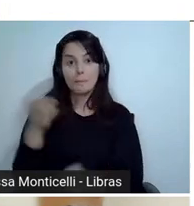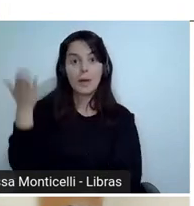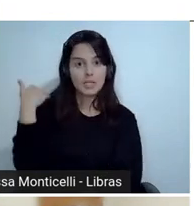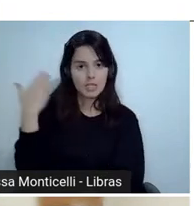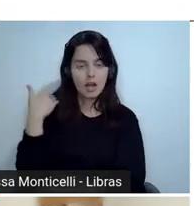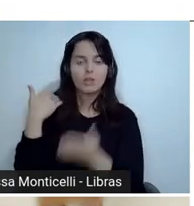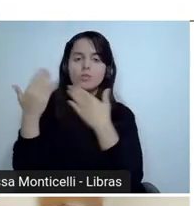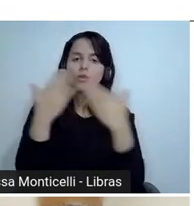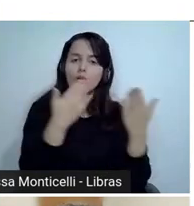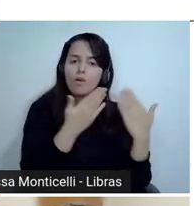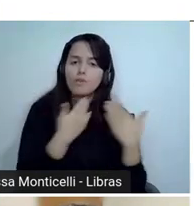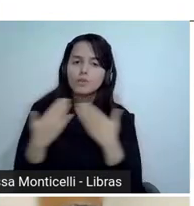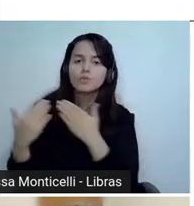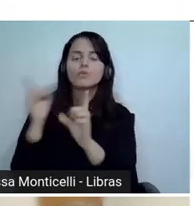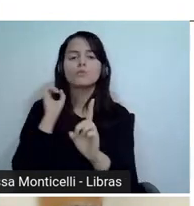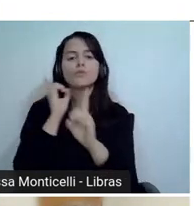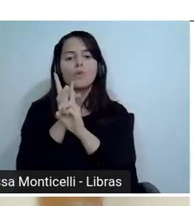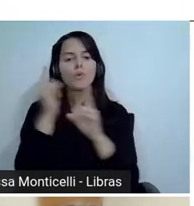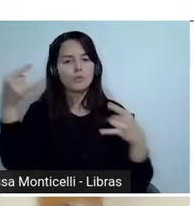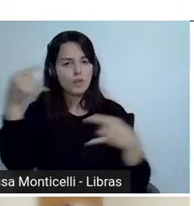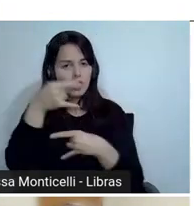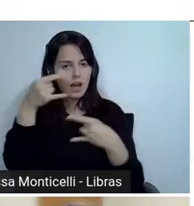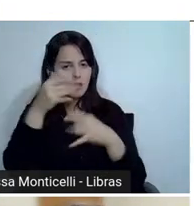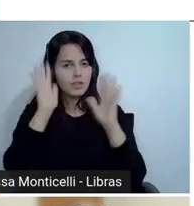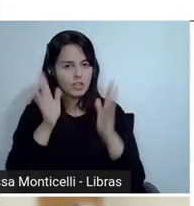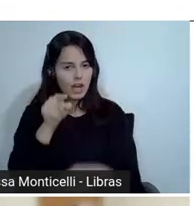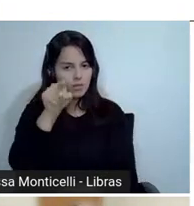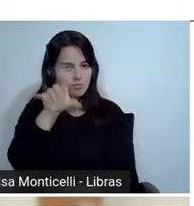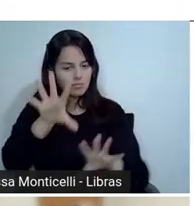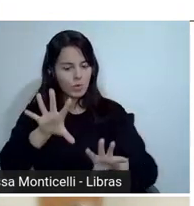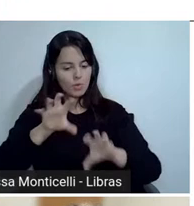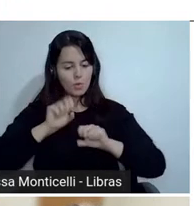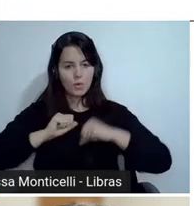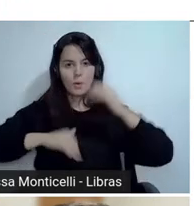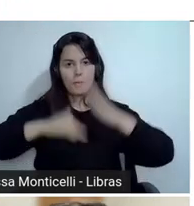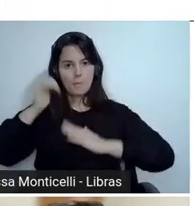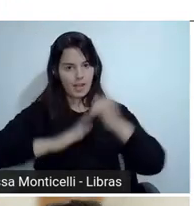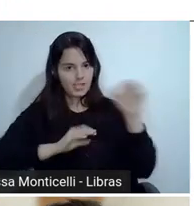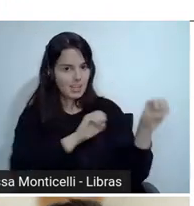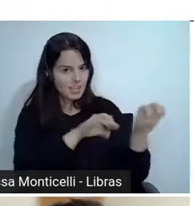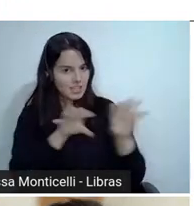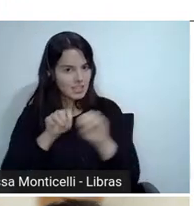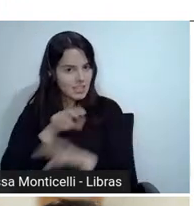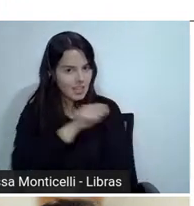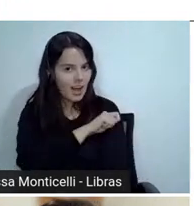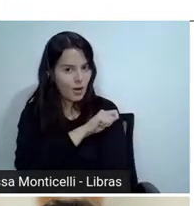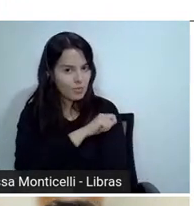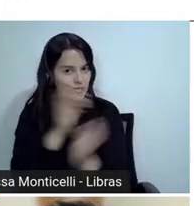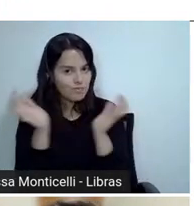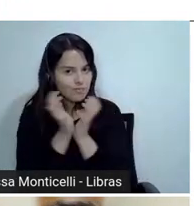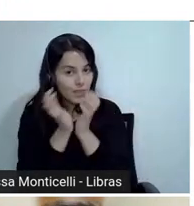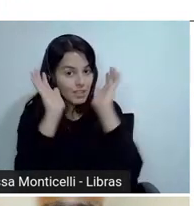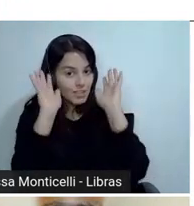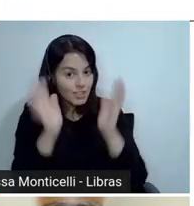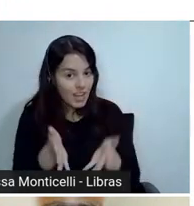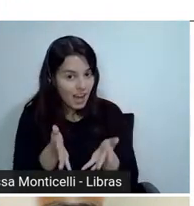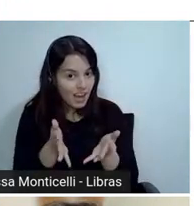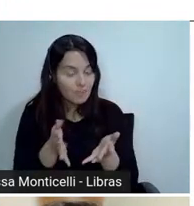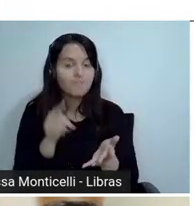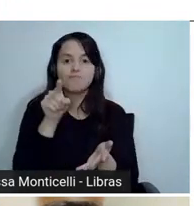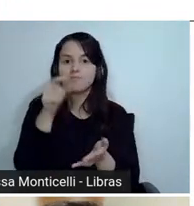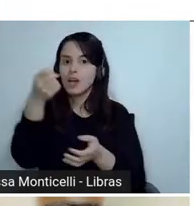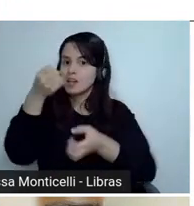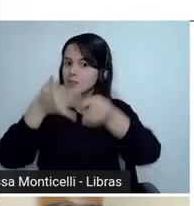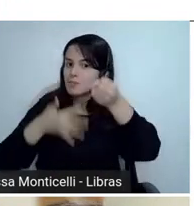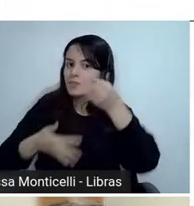fez, apresentou na última live, né, Fernanda? Isso. Se foi e como foi, se há relatos,